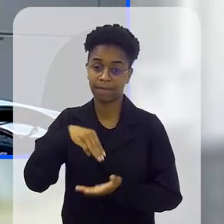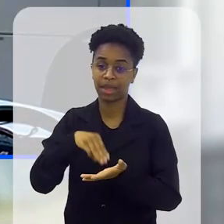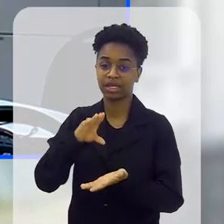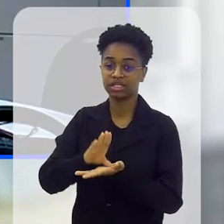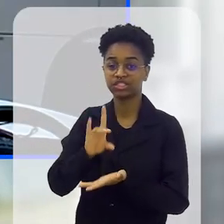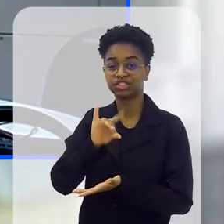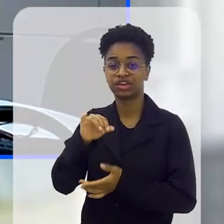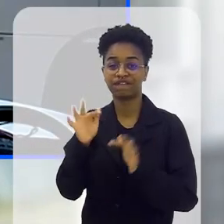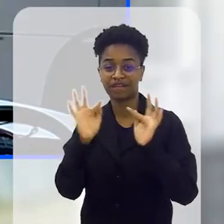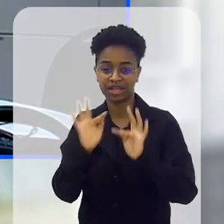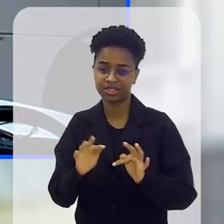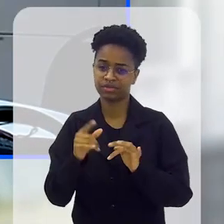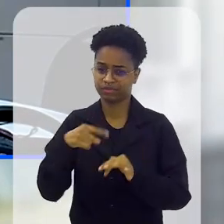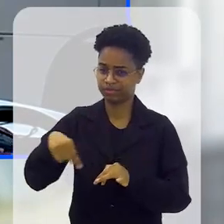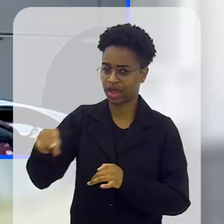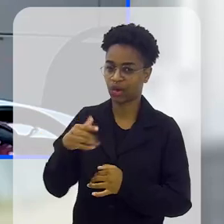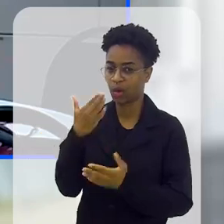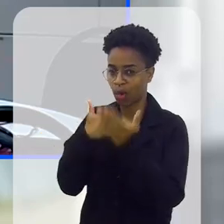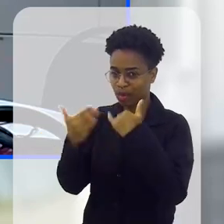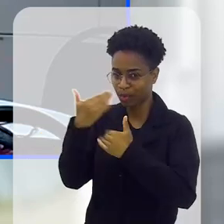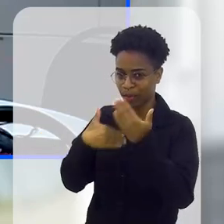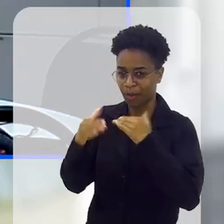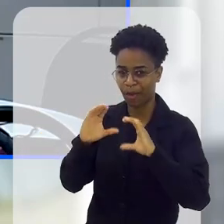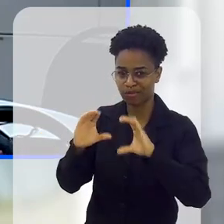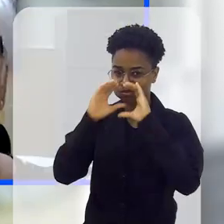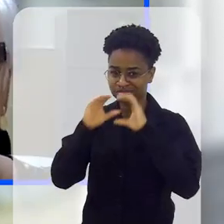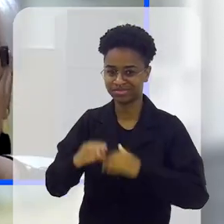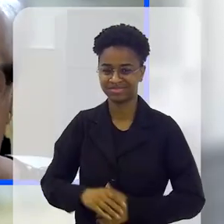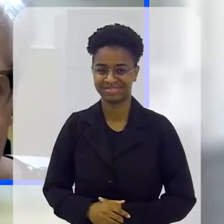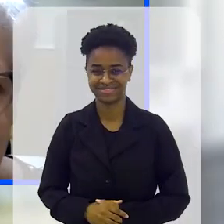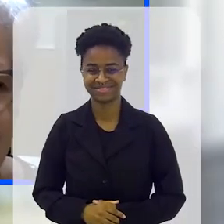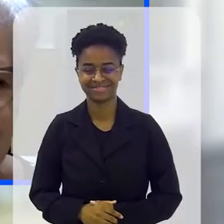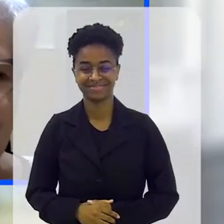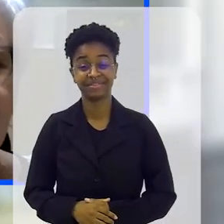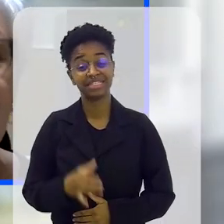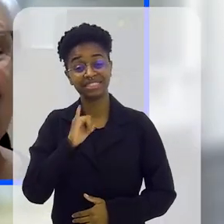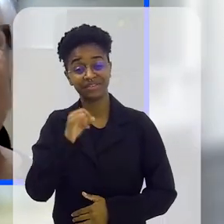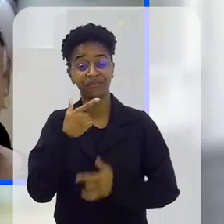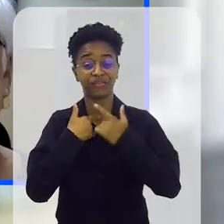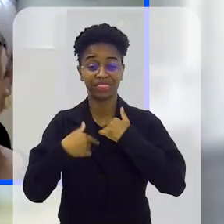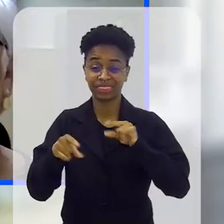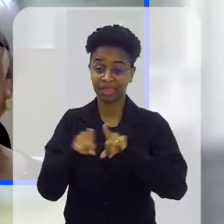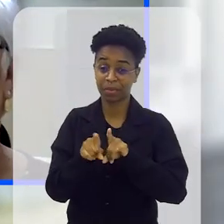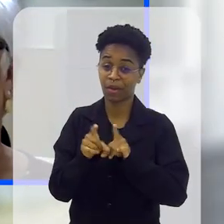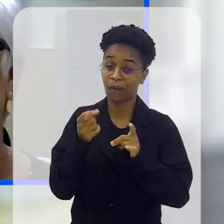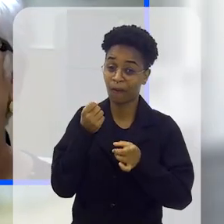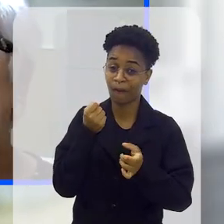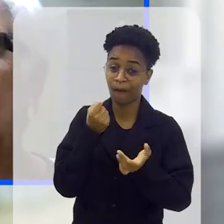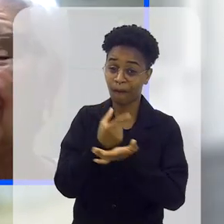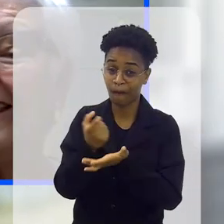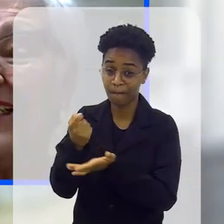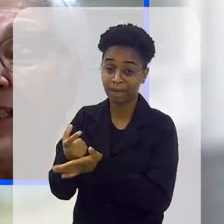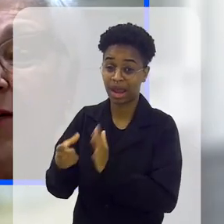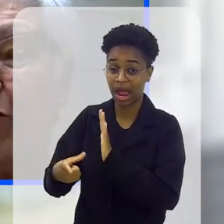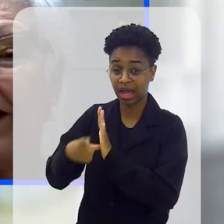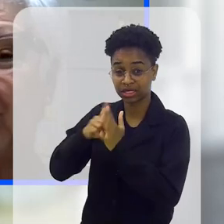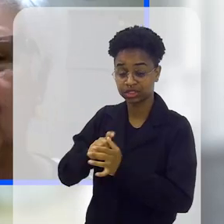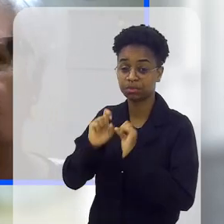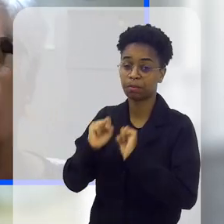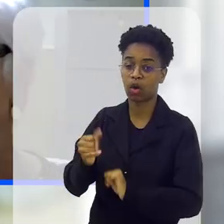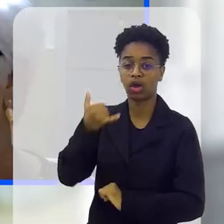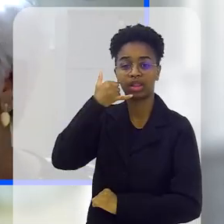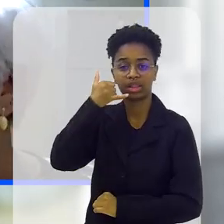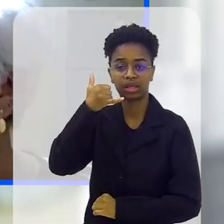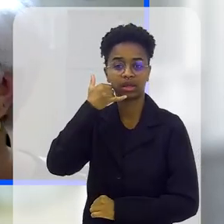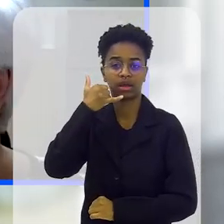agora, vai ser o MacDia Feliz desse ano, todo mundo lá comendo bastante Big Mac. Eu estarei lá. Se quiser também comprar, se quiser também comprar